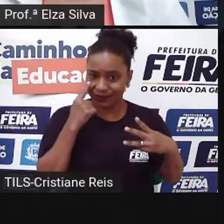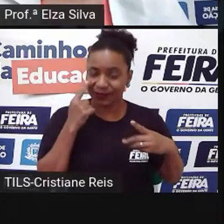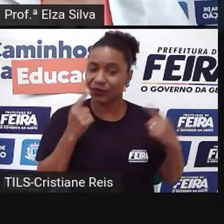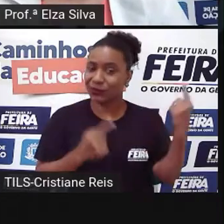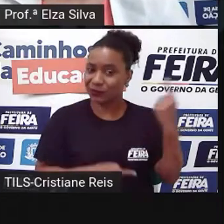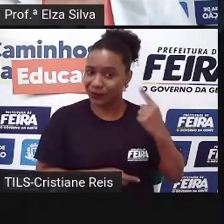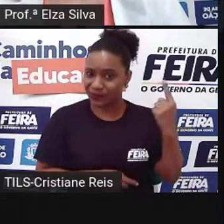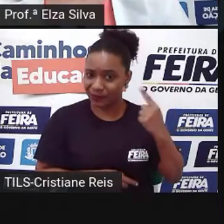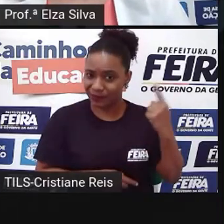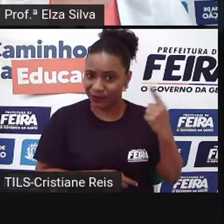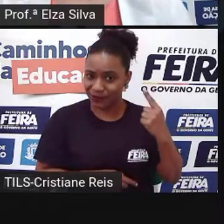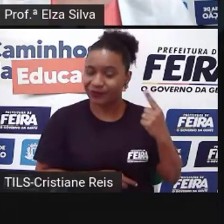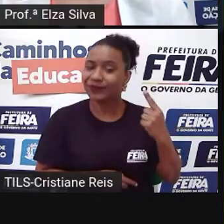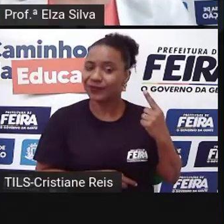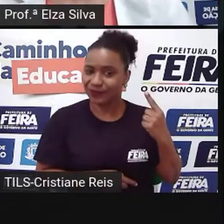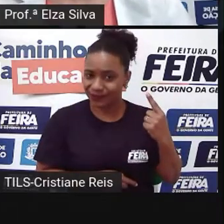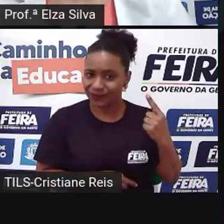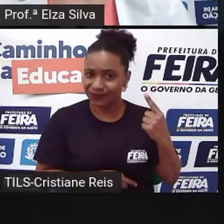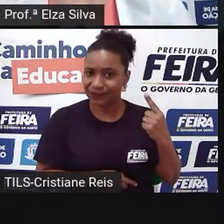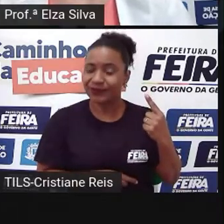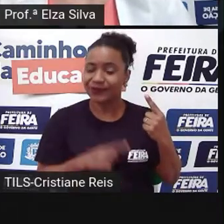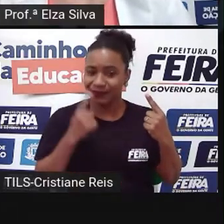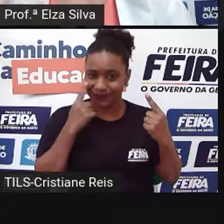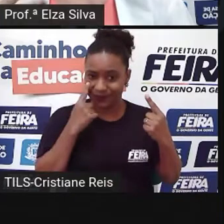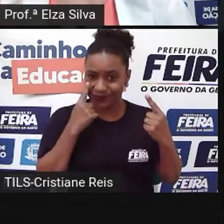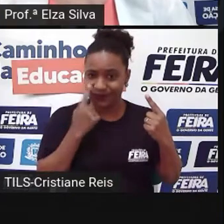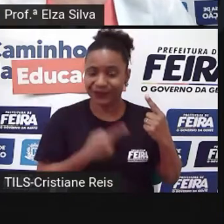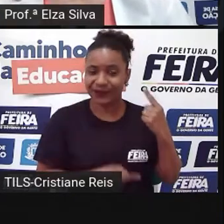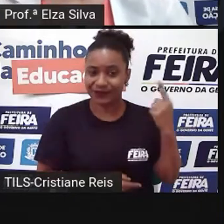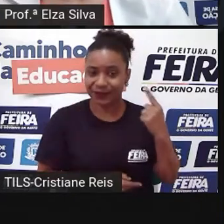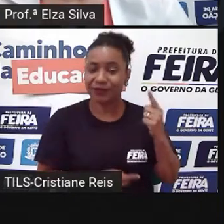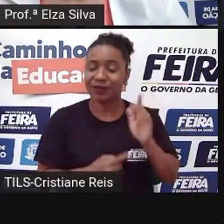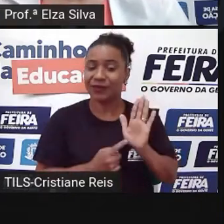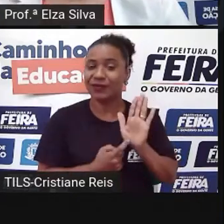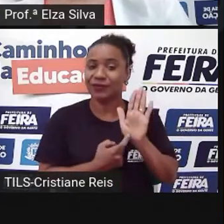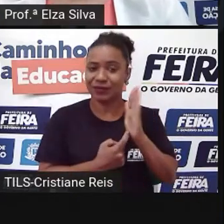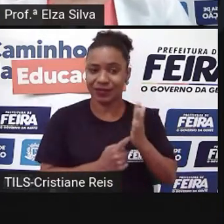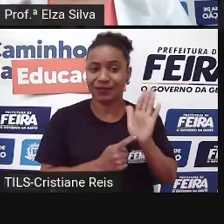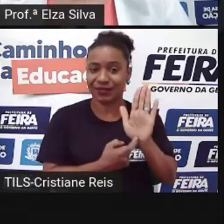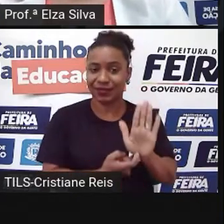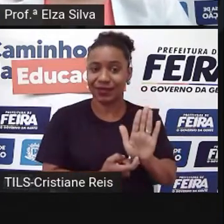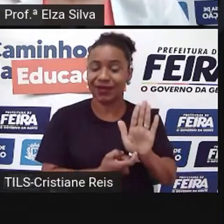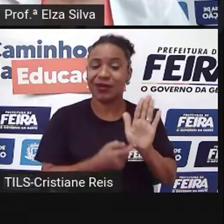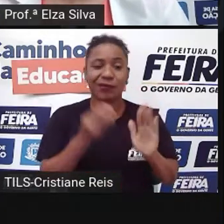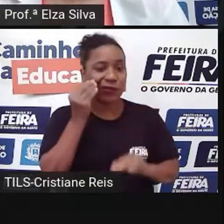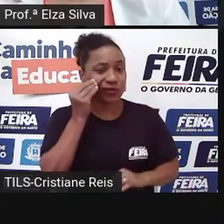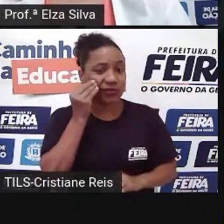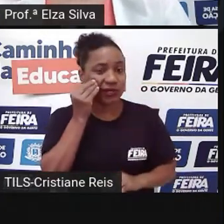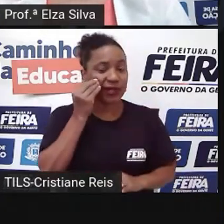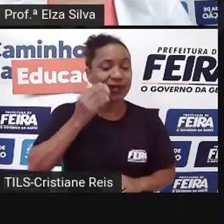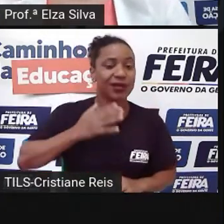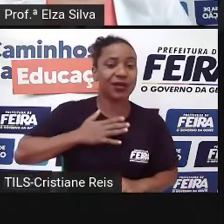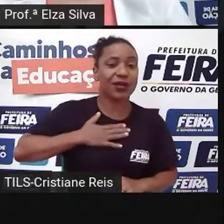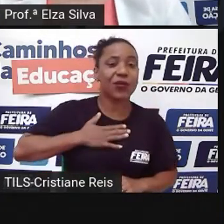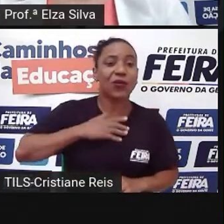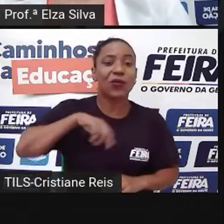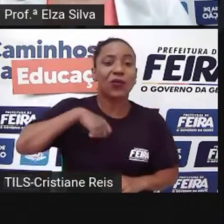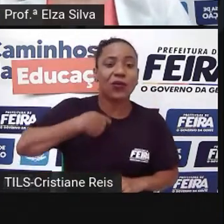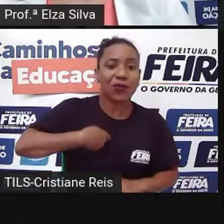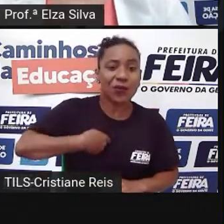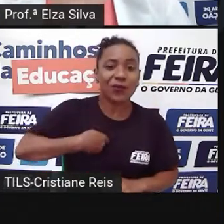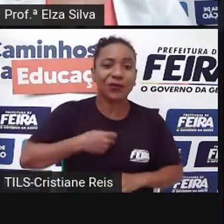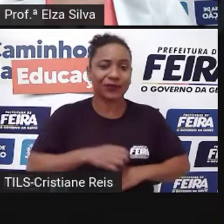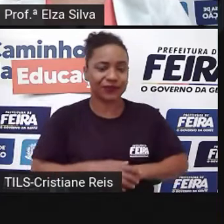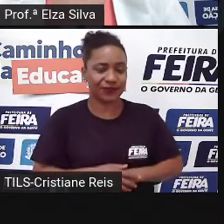primeiro parágrafo A gente pode, por exemplo, nos apresentar, né? Falar um pouquinho sobre nós Number